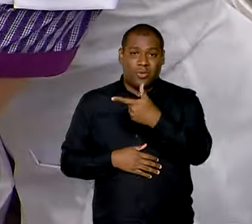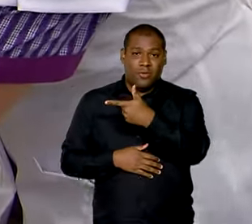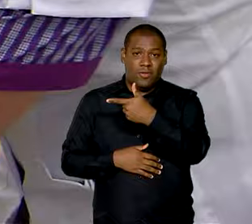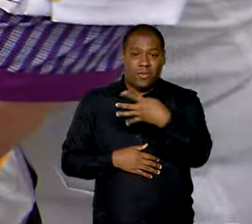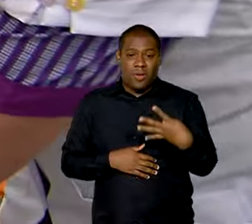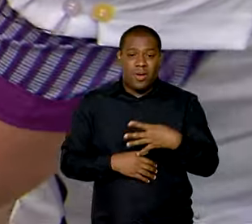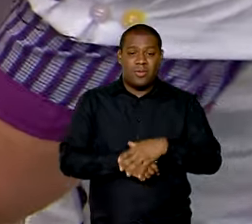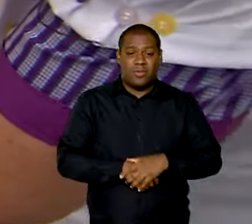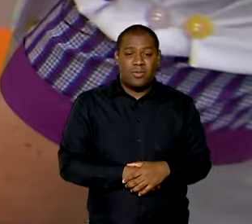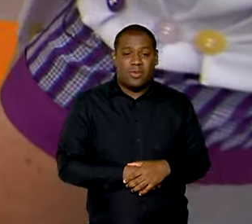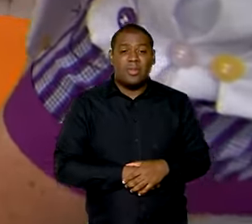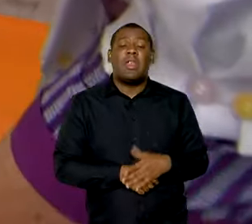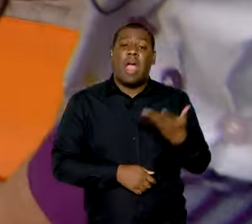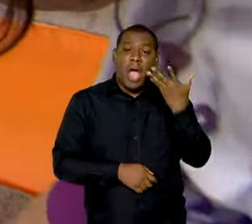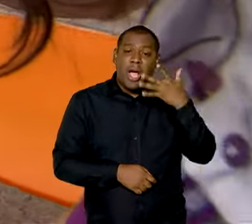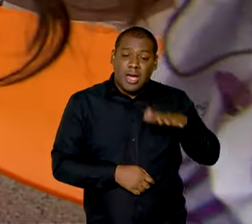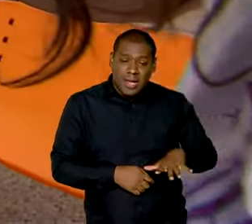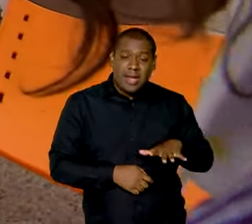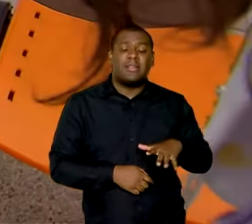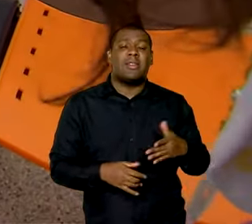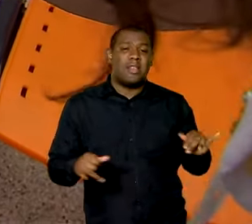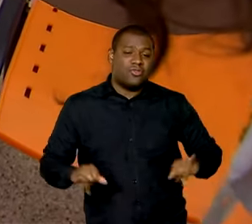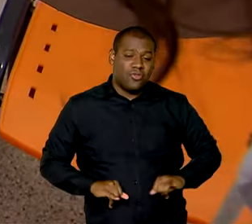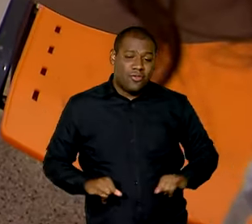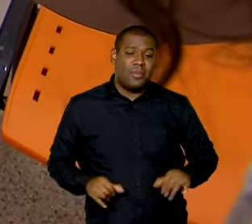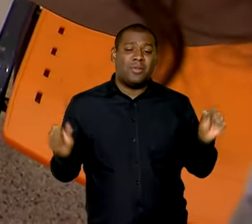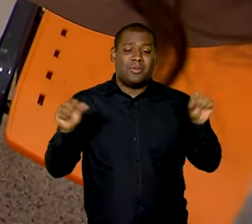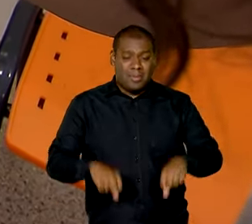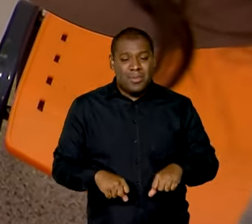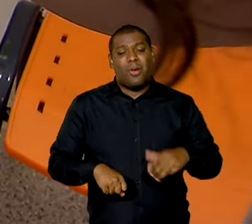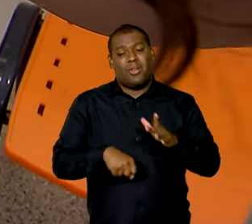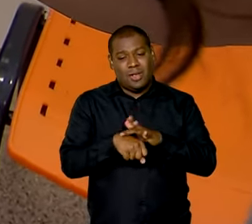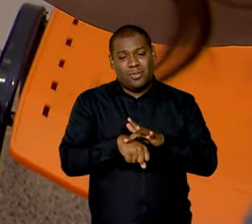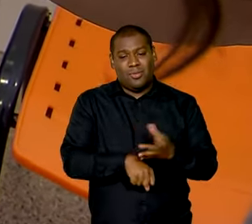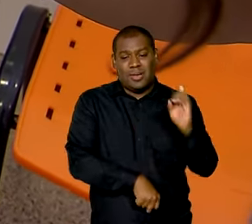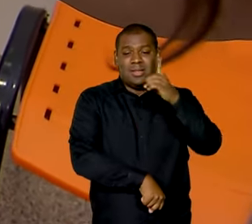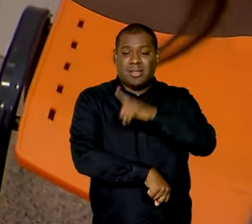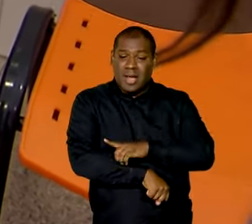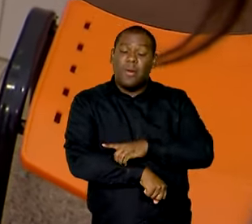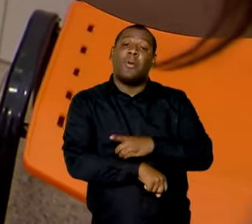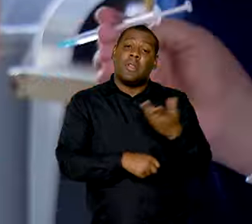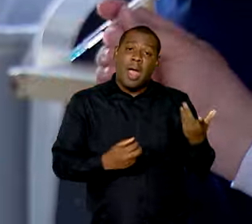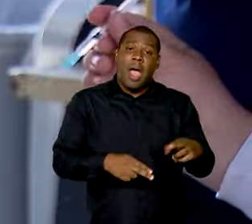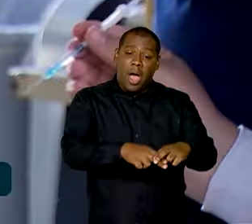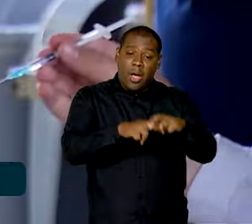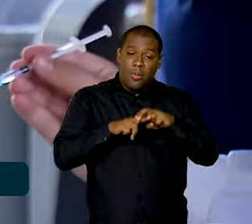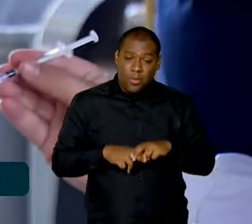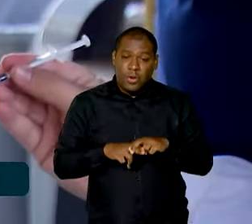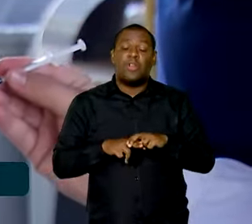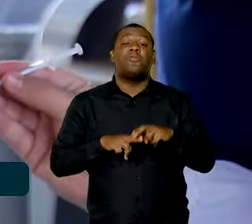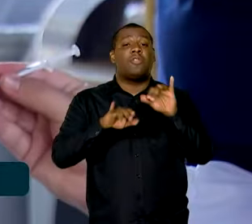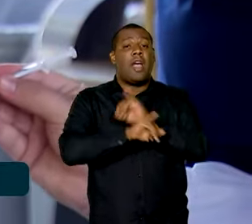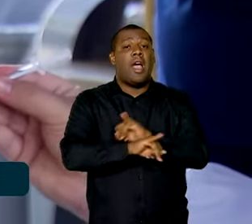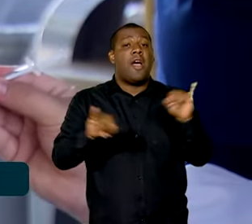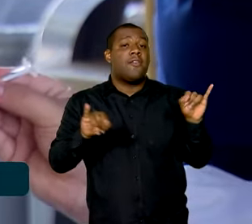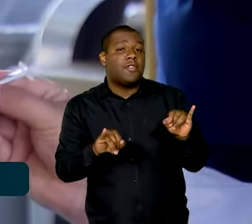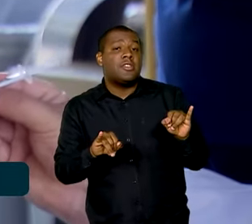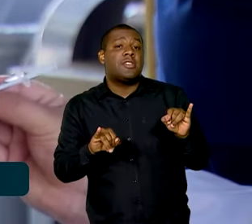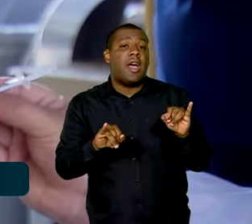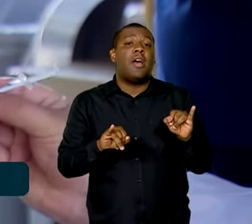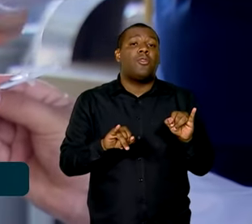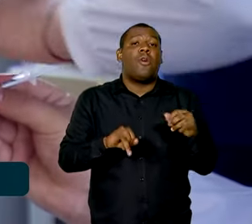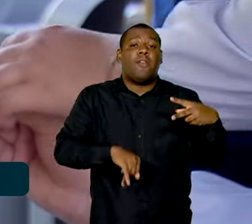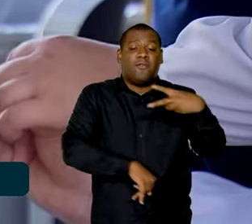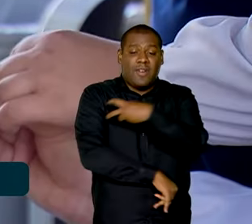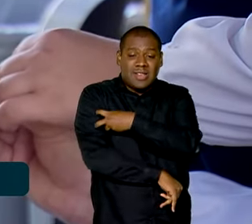estão entre as principais vítimas da doença. Daí a decisão de dar prioridade a elas na campanha de vacinação que